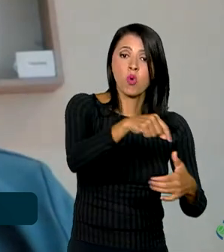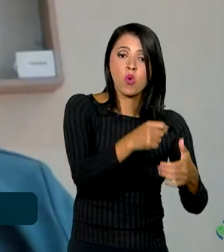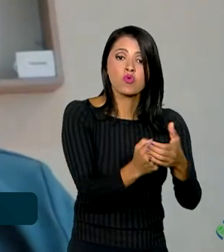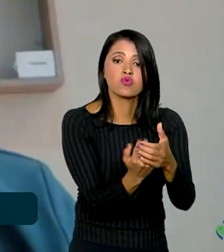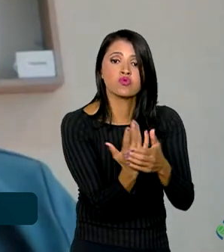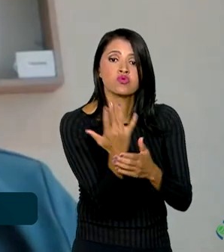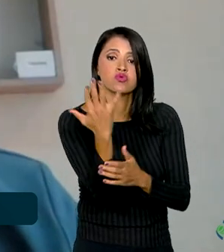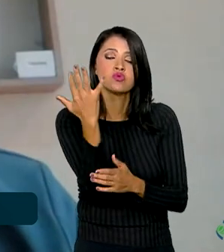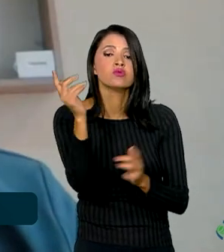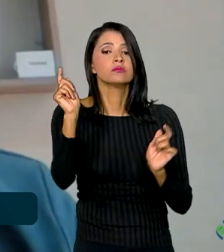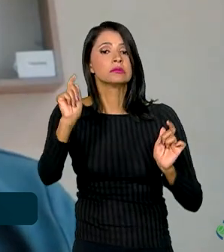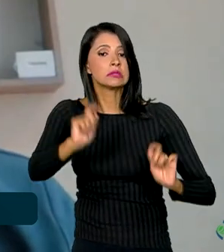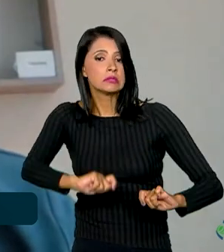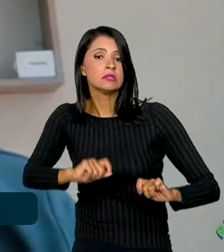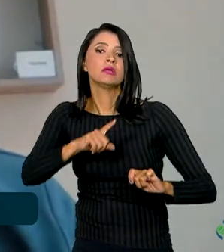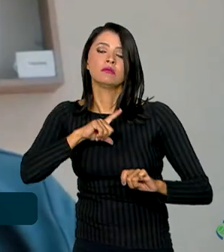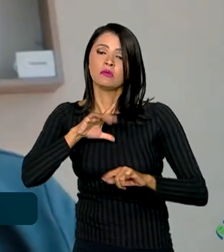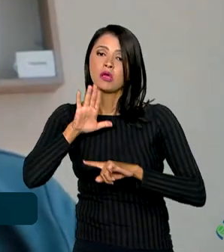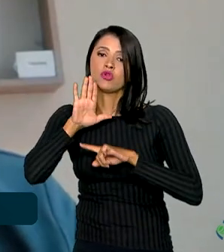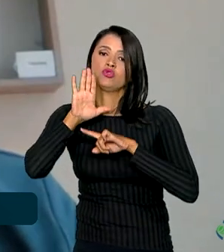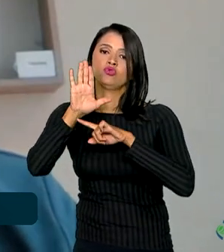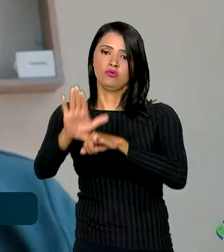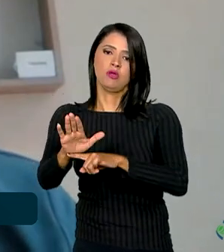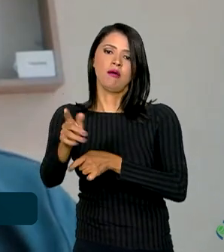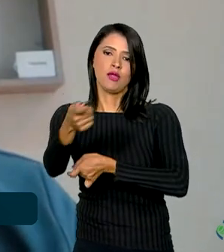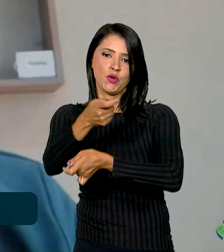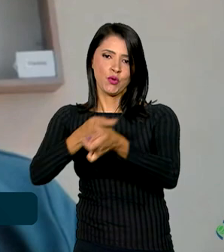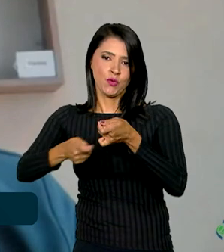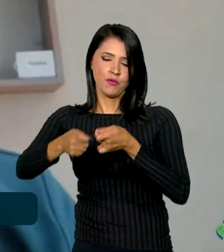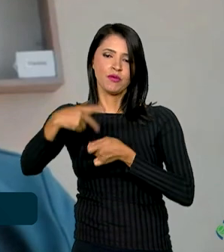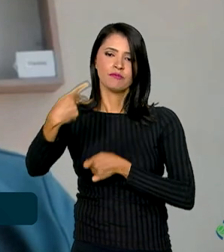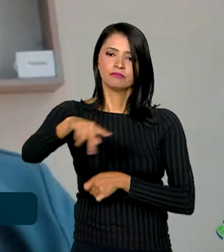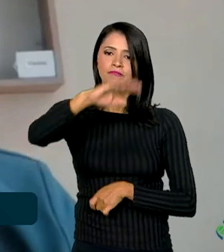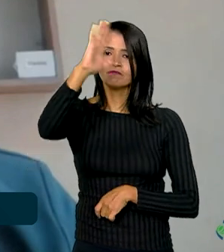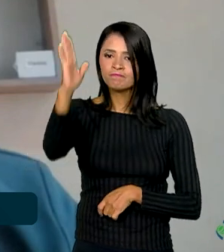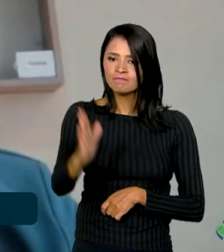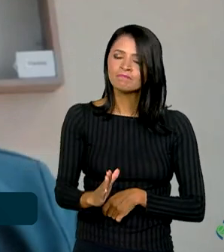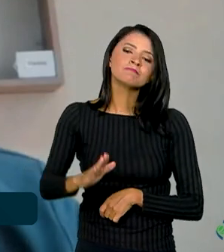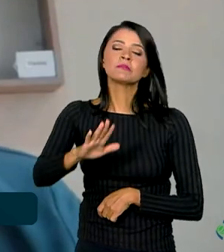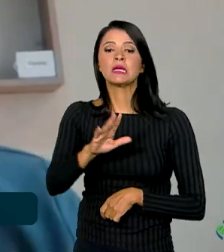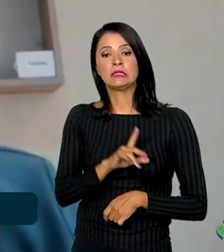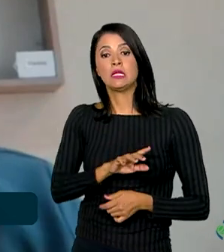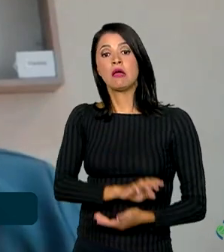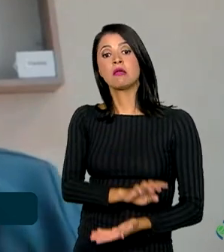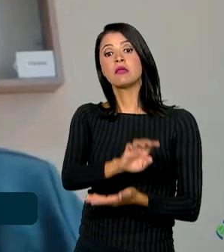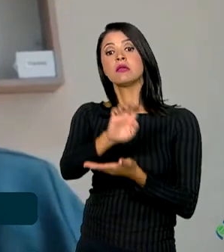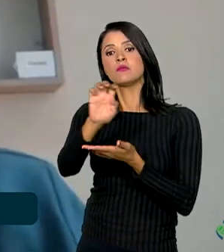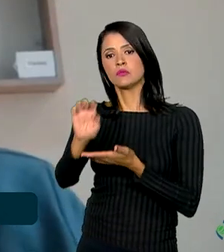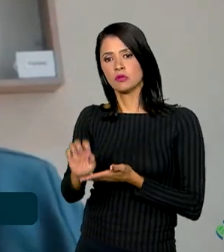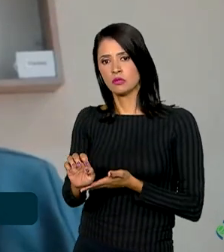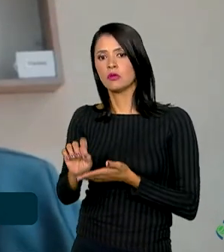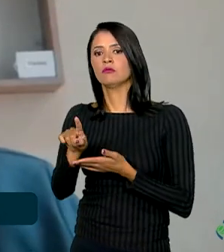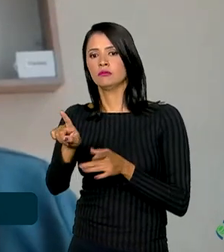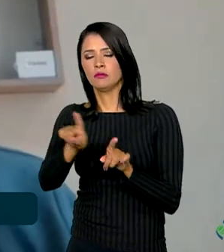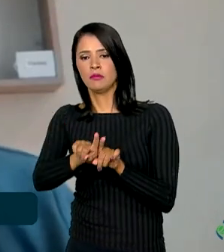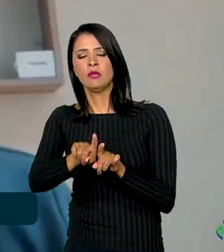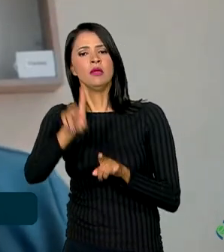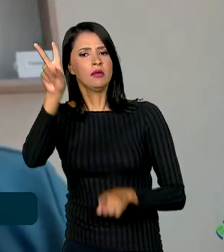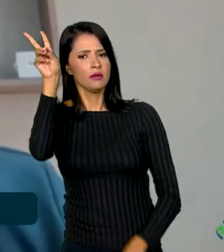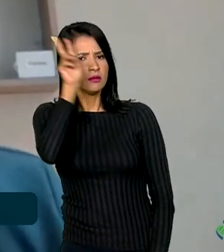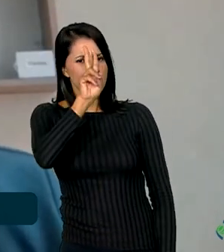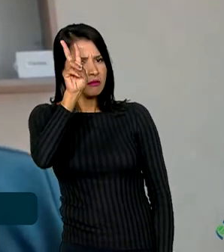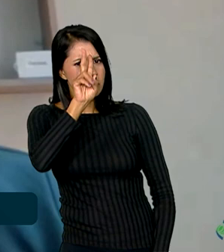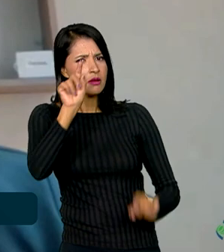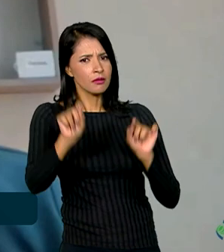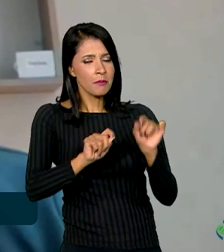ajuda muito grande na economia nacional, através das exportações. E, sobretudo, é importante lembrar, a